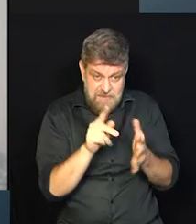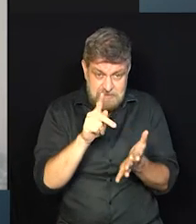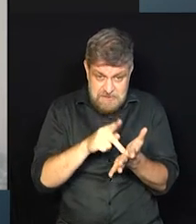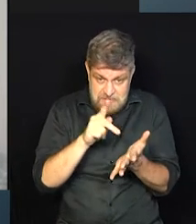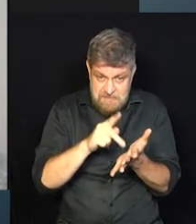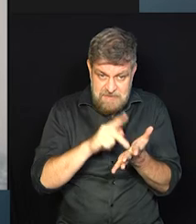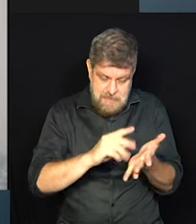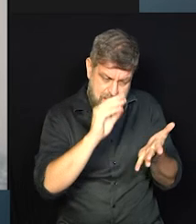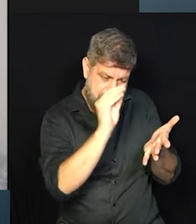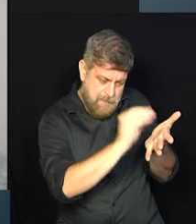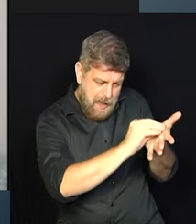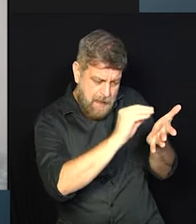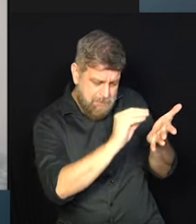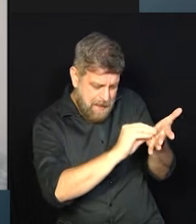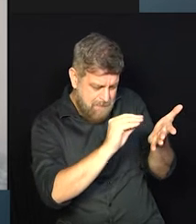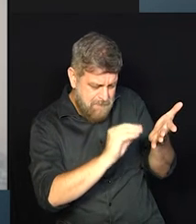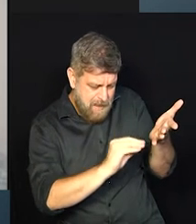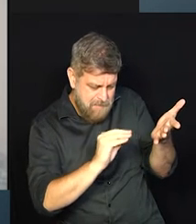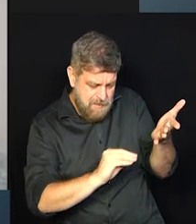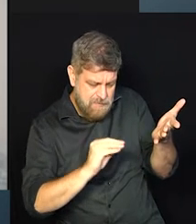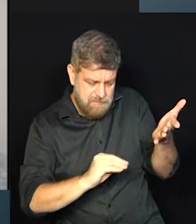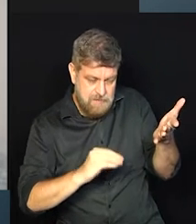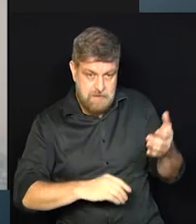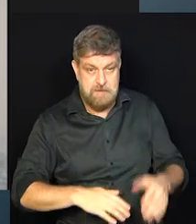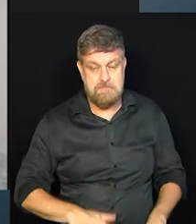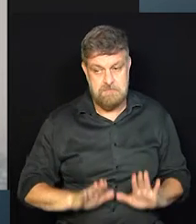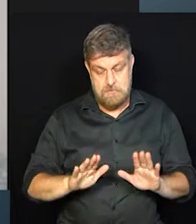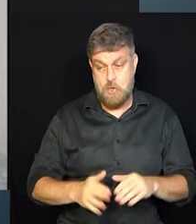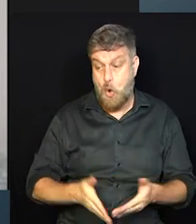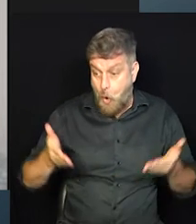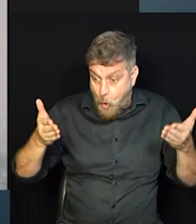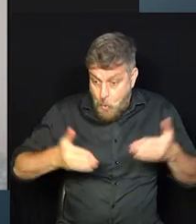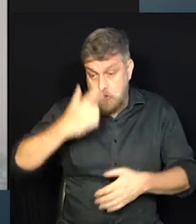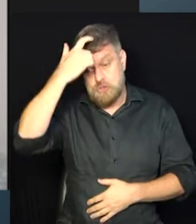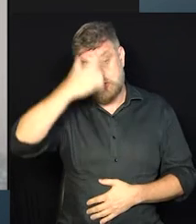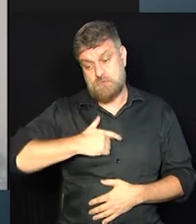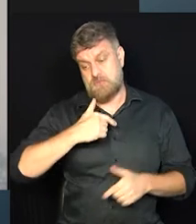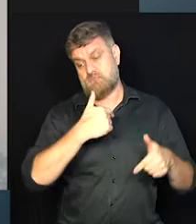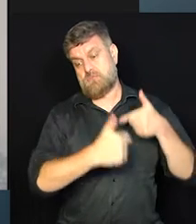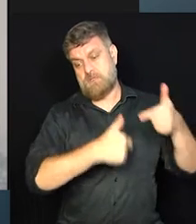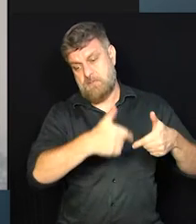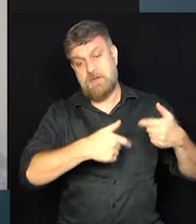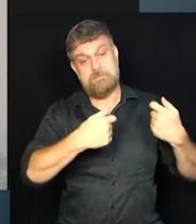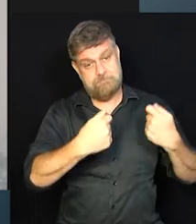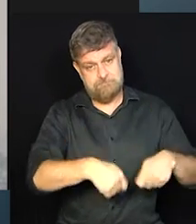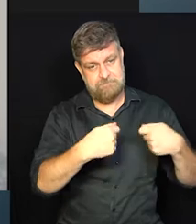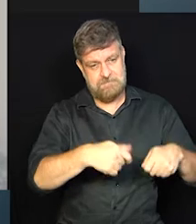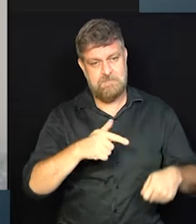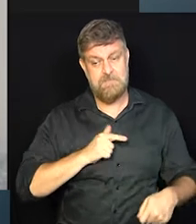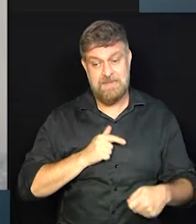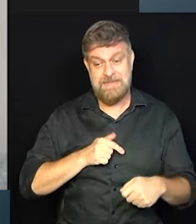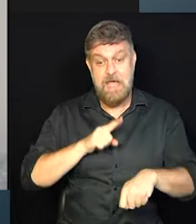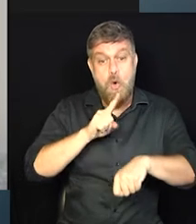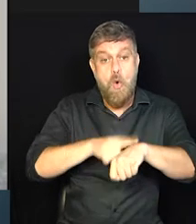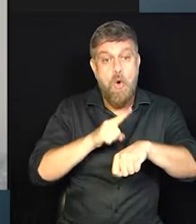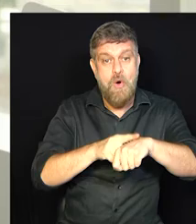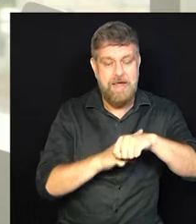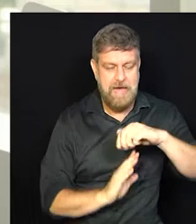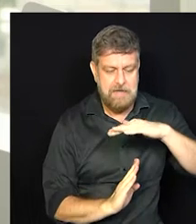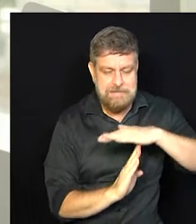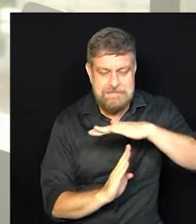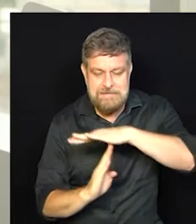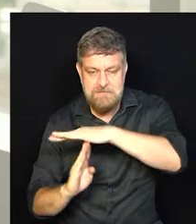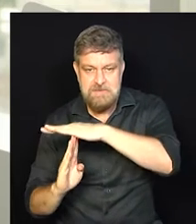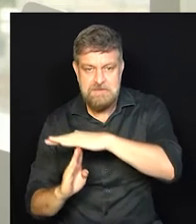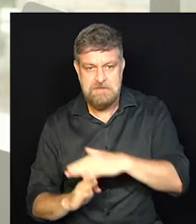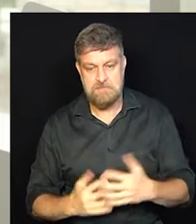botar na ponta do lápio e falar assim, olha, hoje eu preciso trabalhar, eu preciso fazer isso. E colocar limites e horários